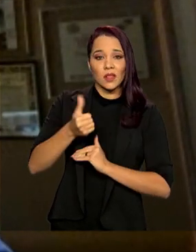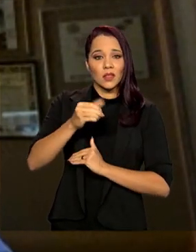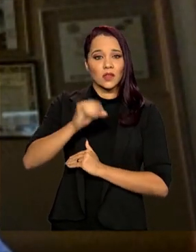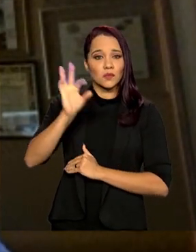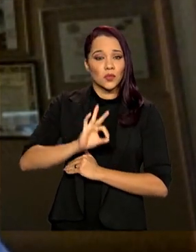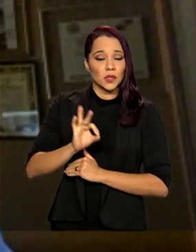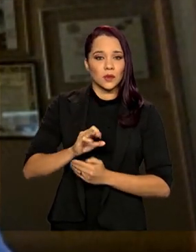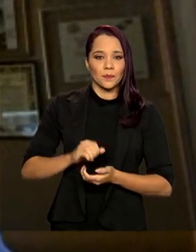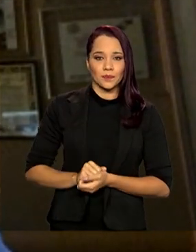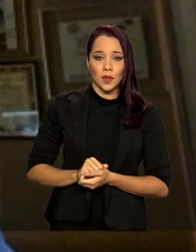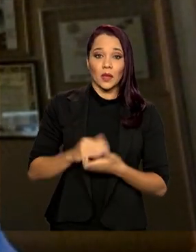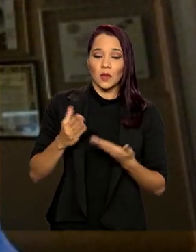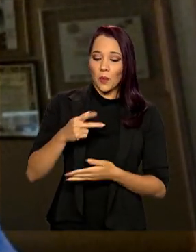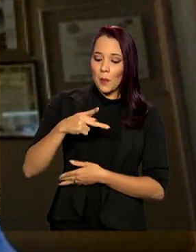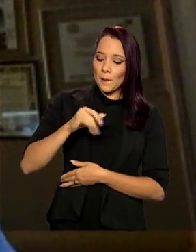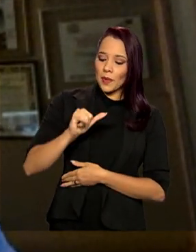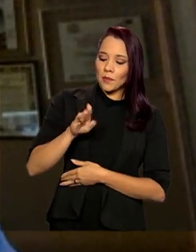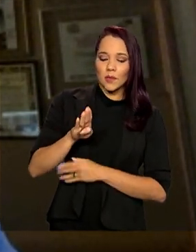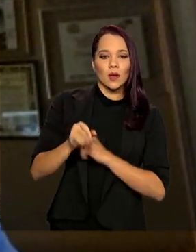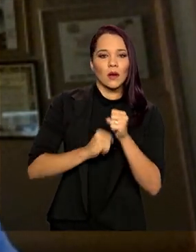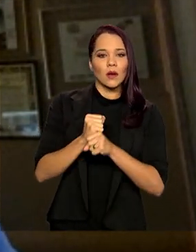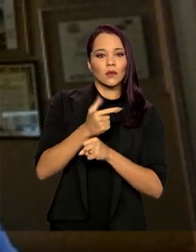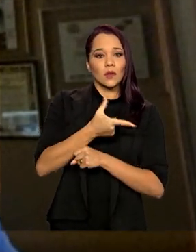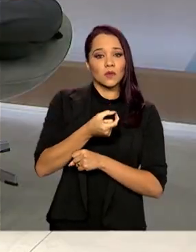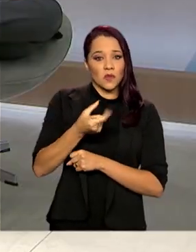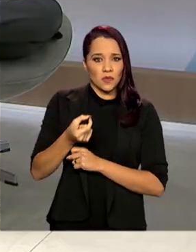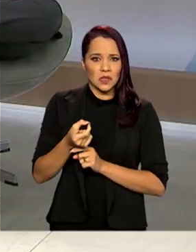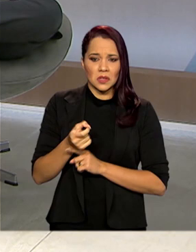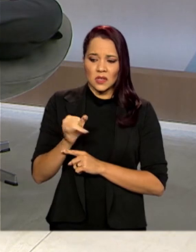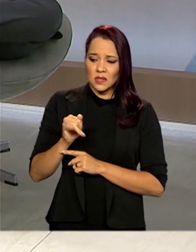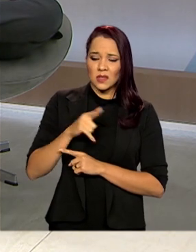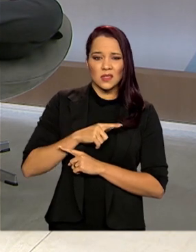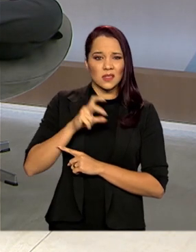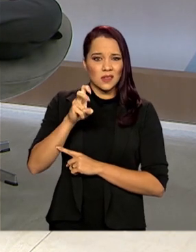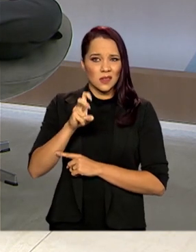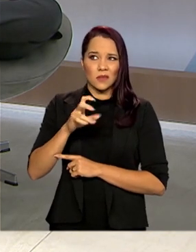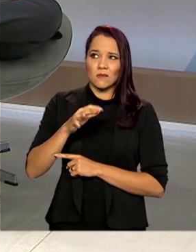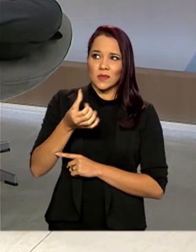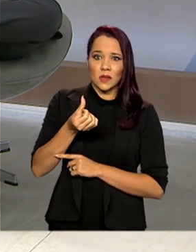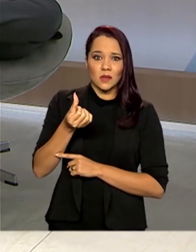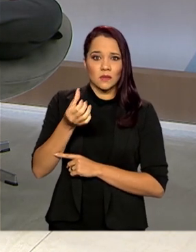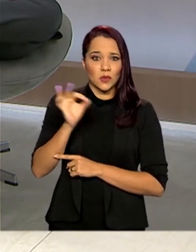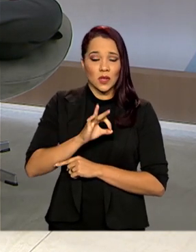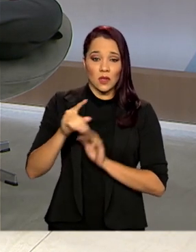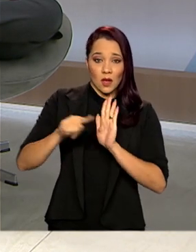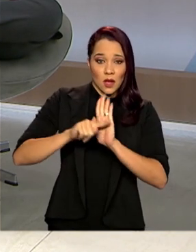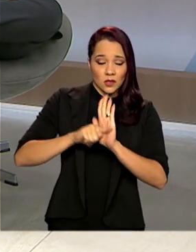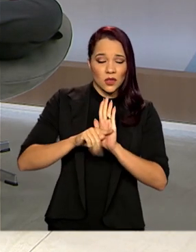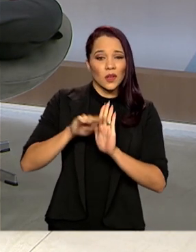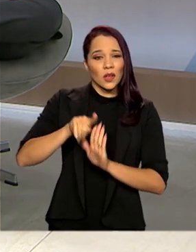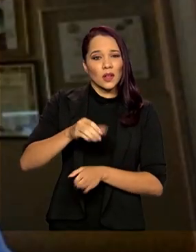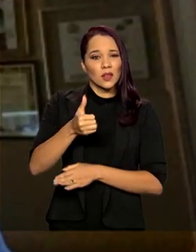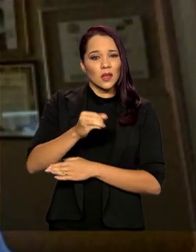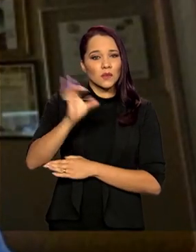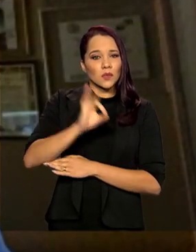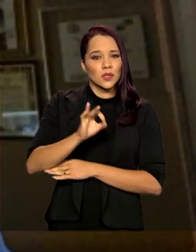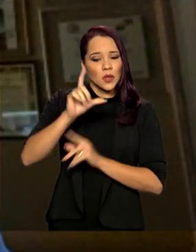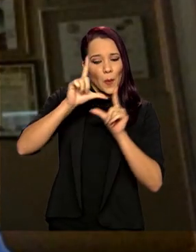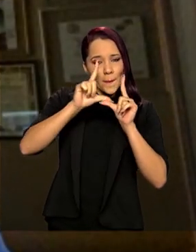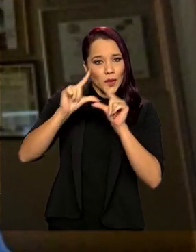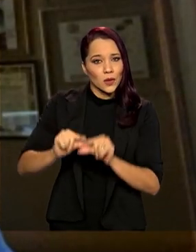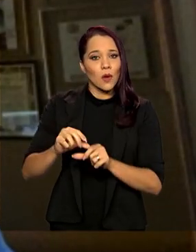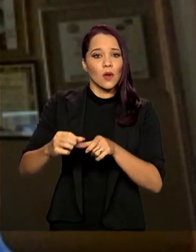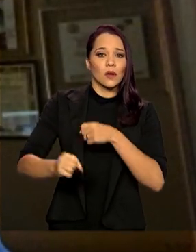o PIB de 2020, se ele der 5, 6% negativo esse ano, ele estará 10% menor do que era em